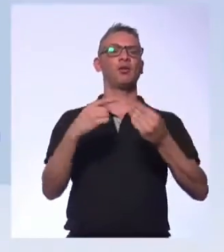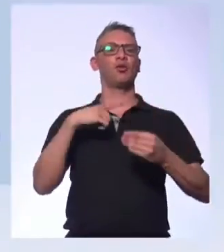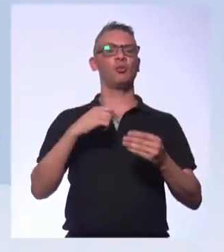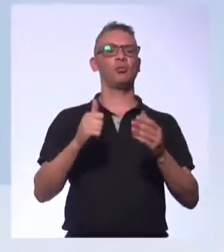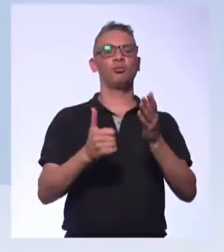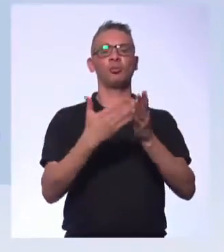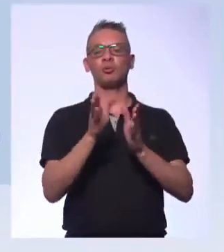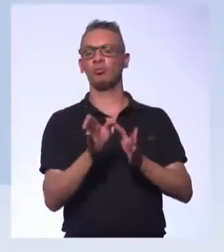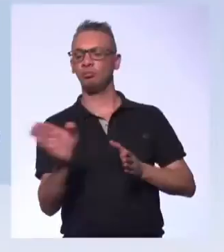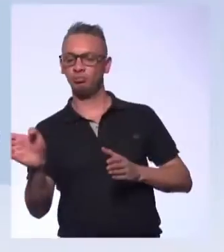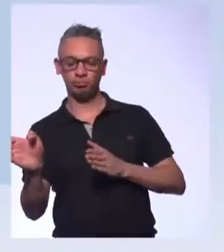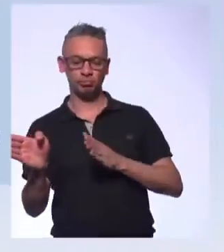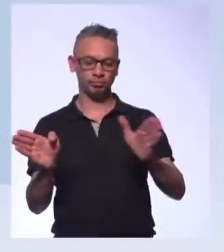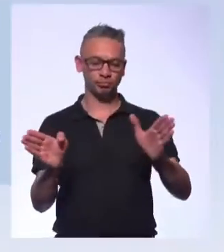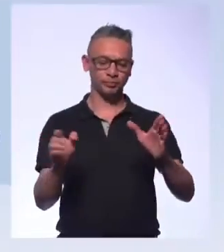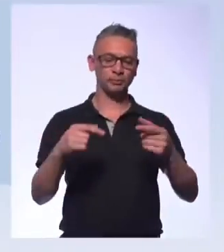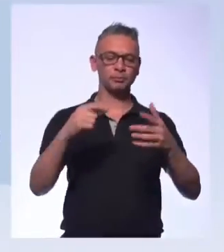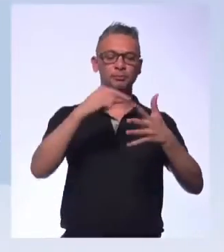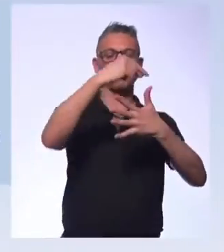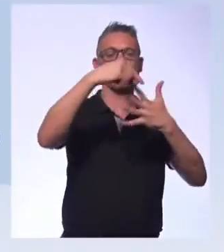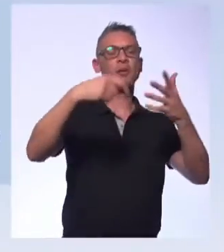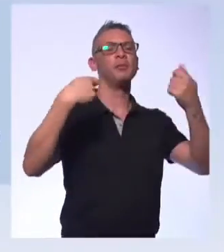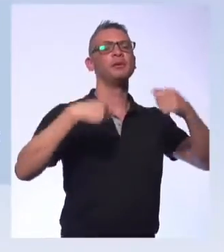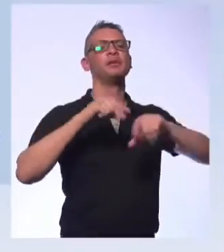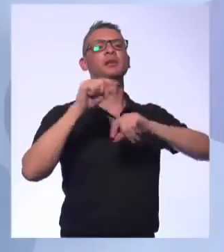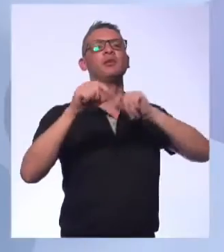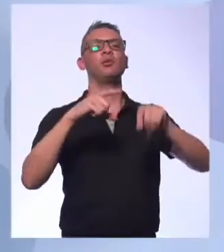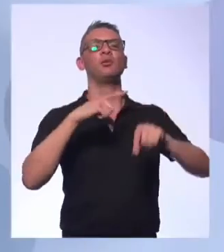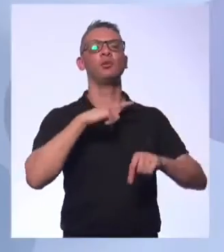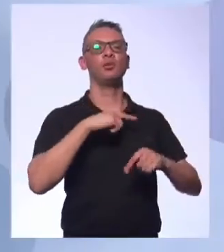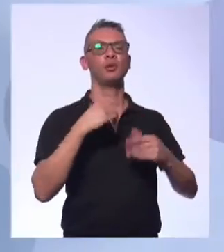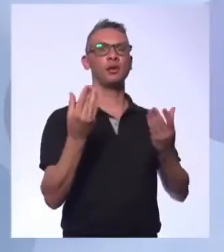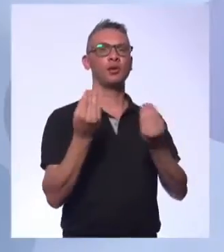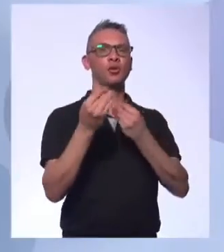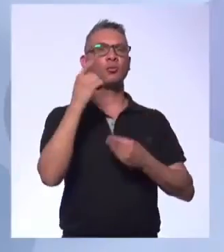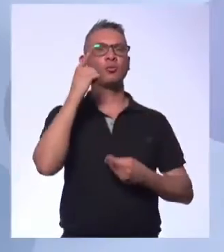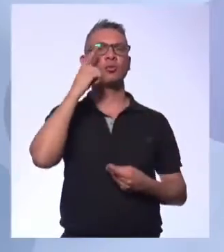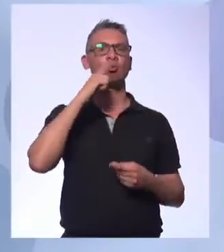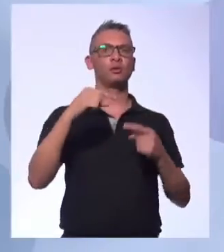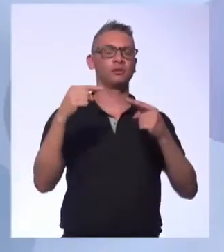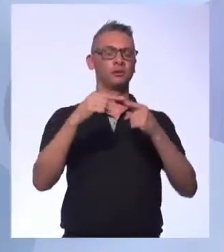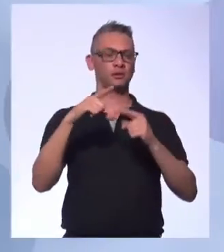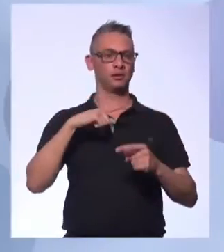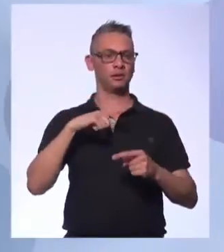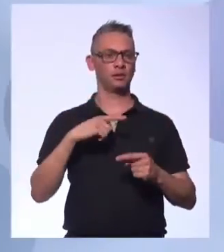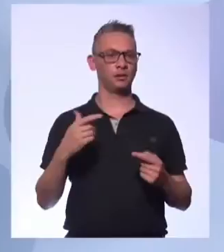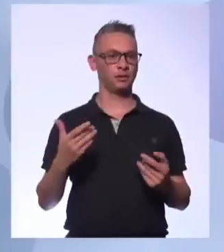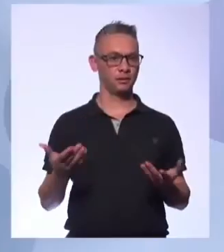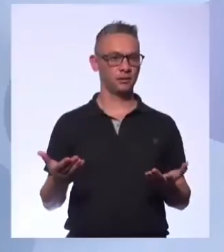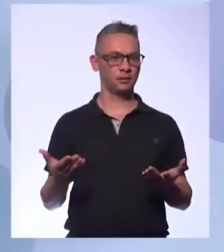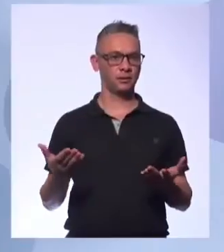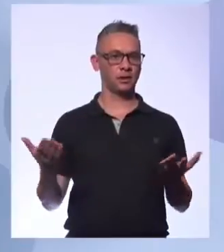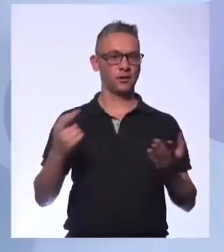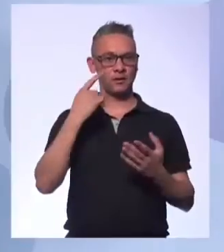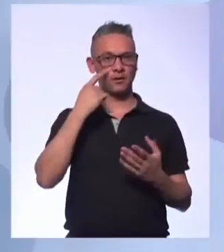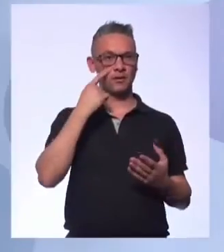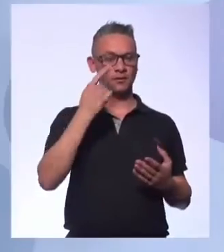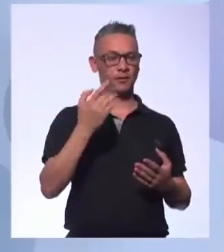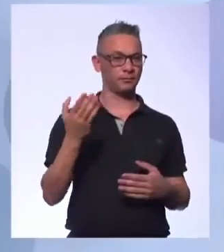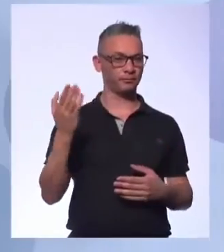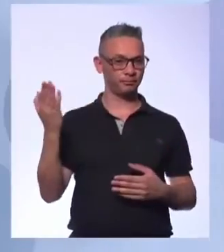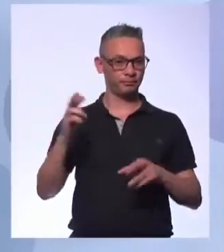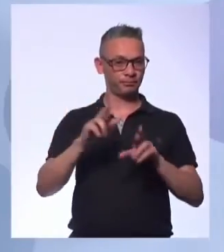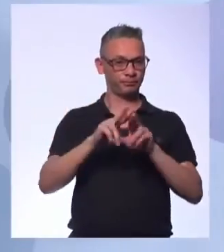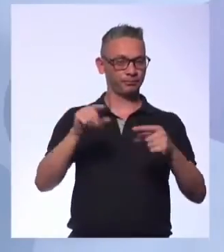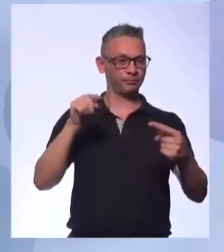quais são os caminhos, as exigências que tudo isso tem? Como é que a gente pode fazer e ter uma atuação eficaz para isso? E agora a gente traz um tempero